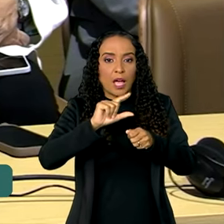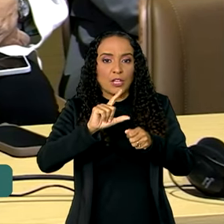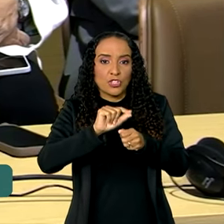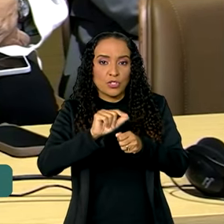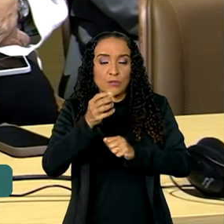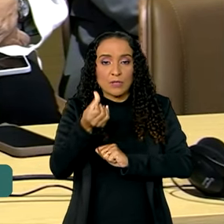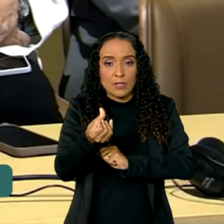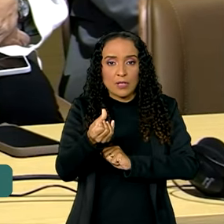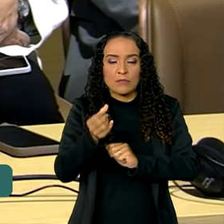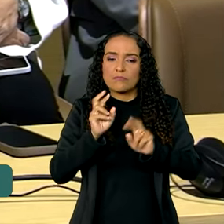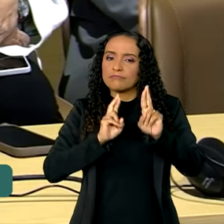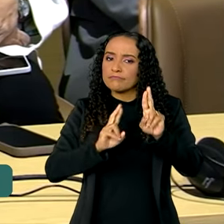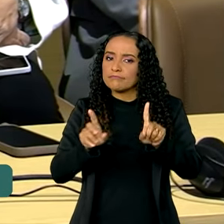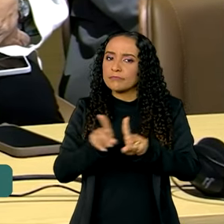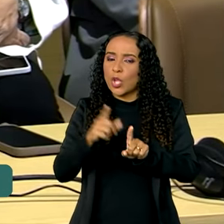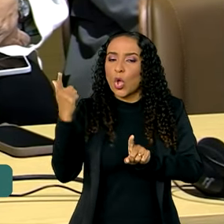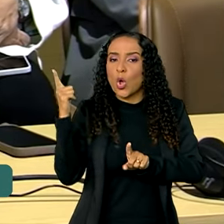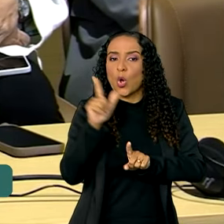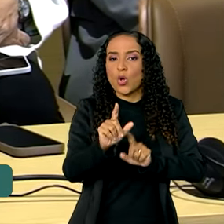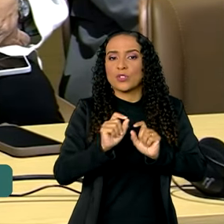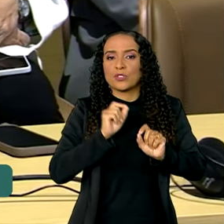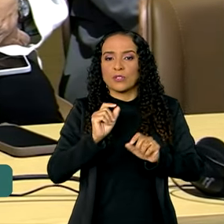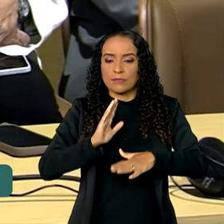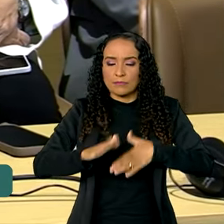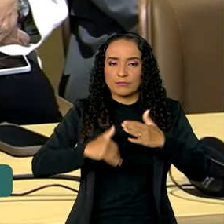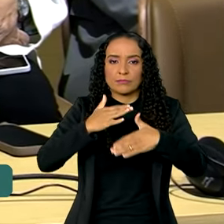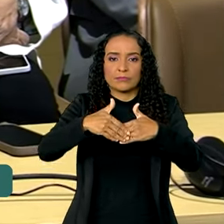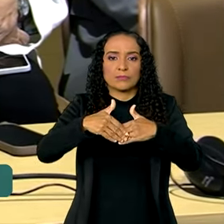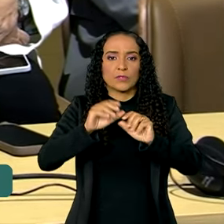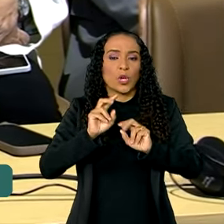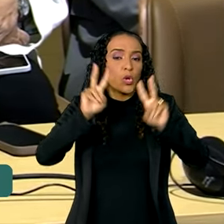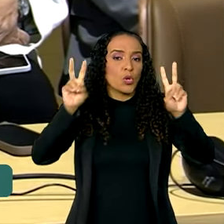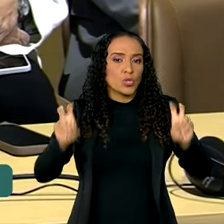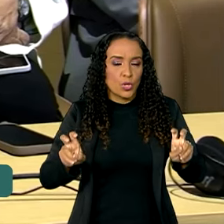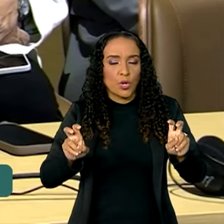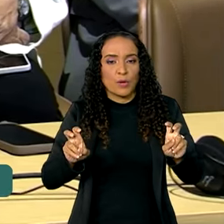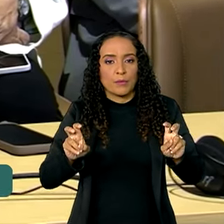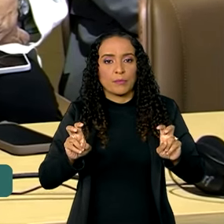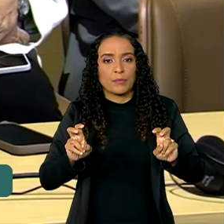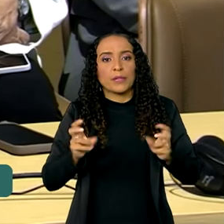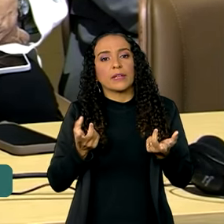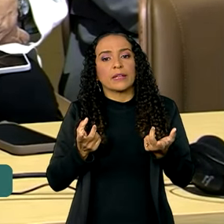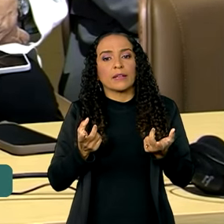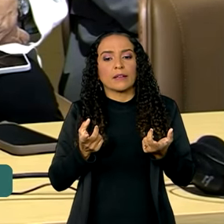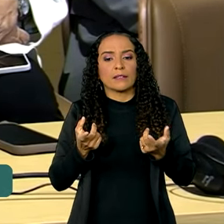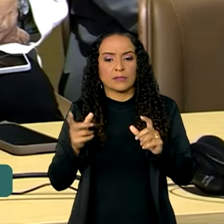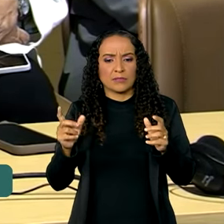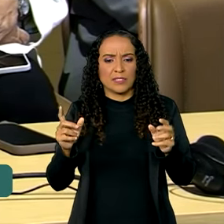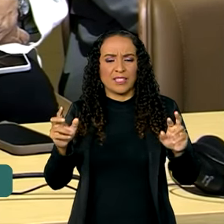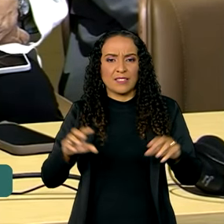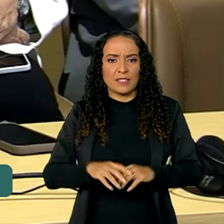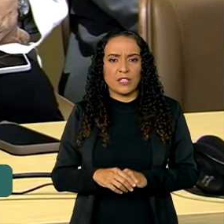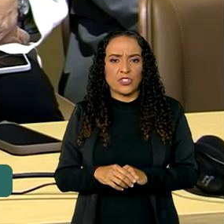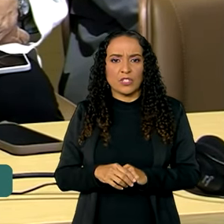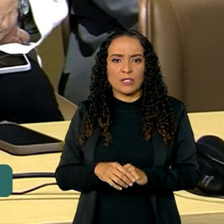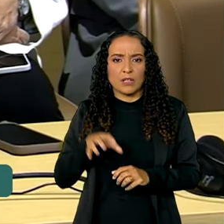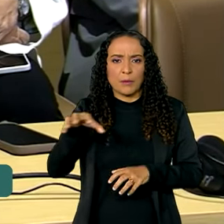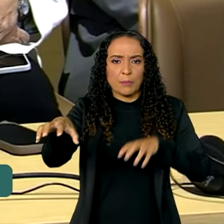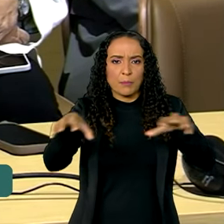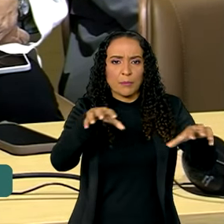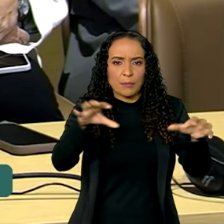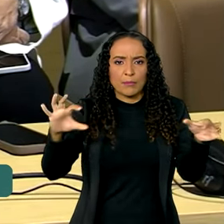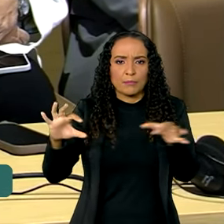Esperamos também alcançar avanços em relação à sinergia entre as três COPs,